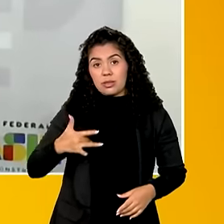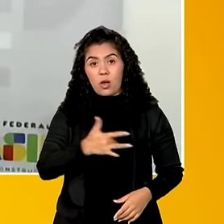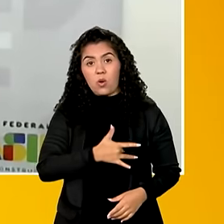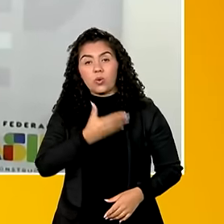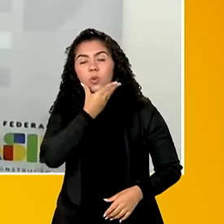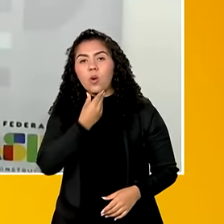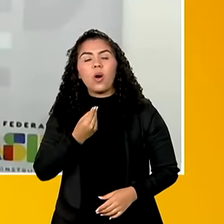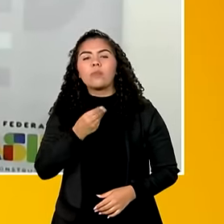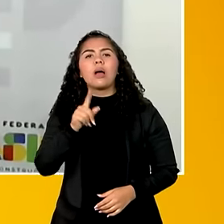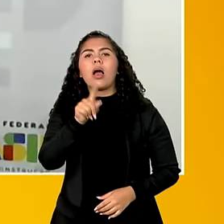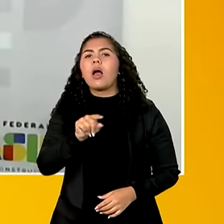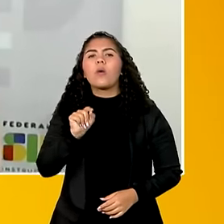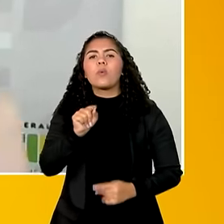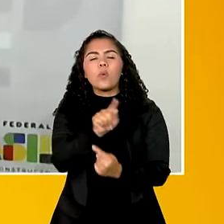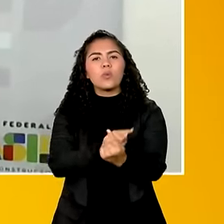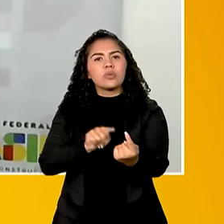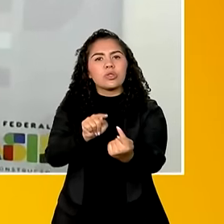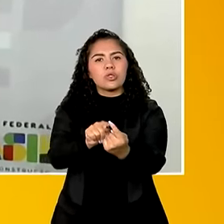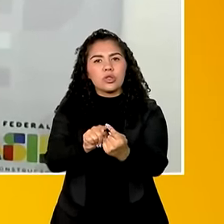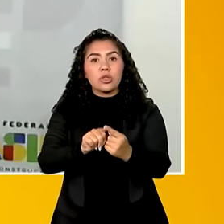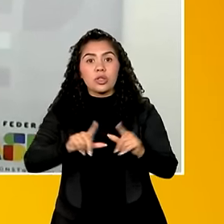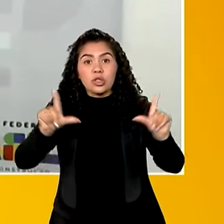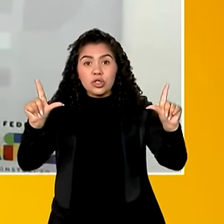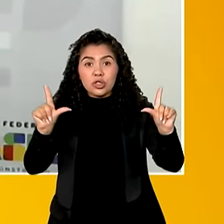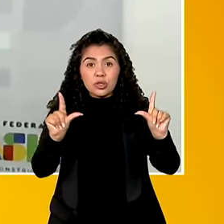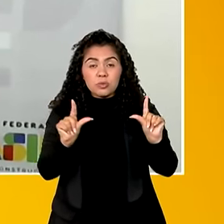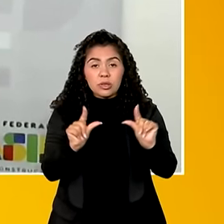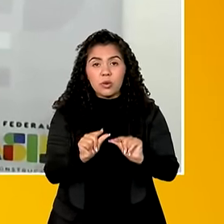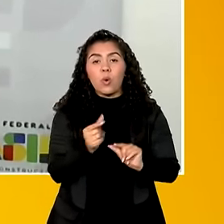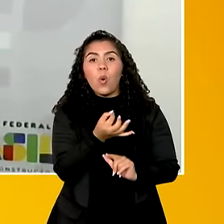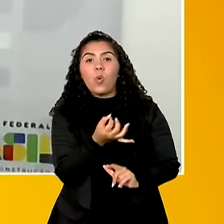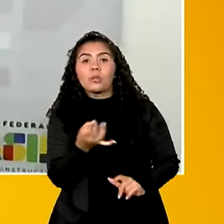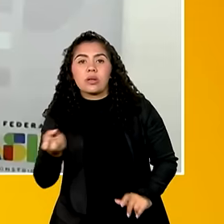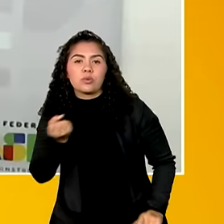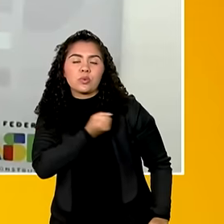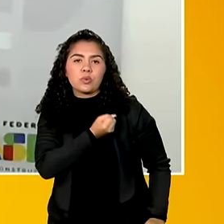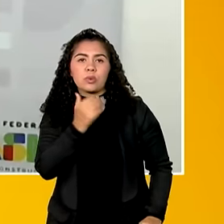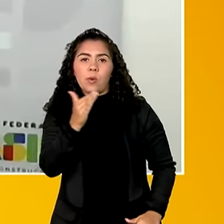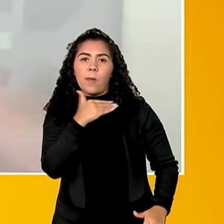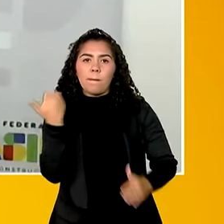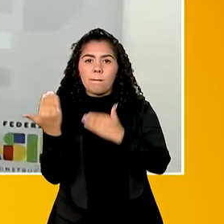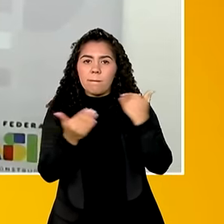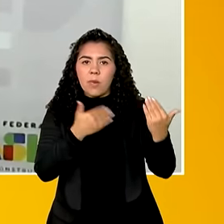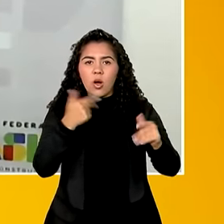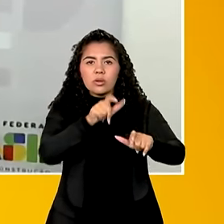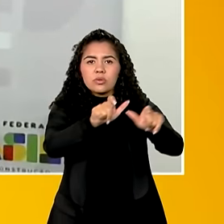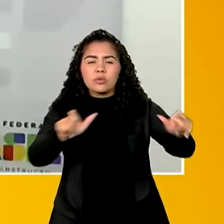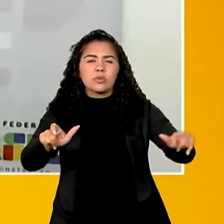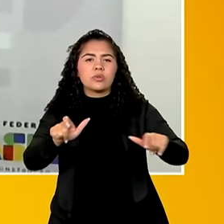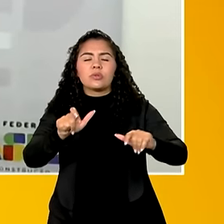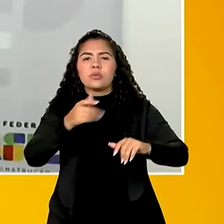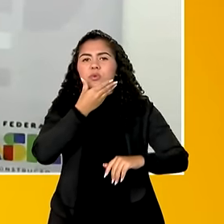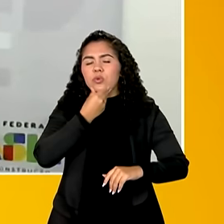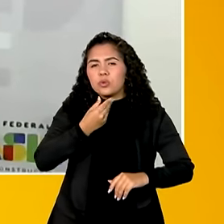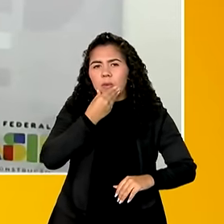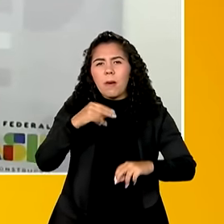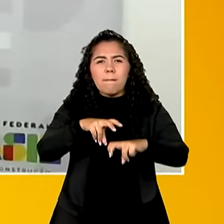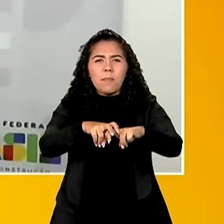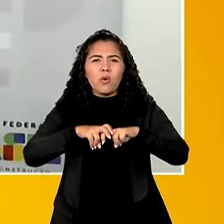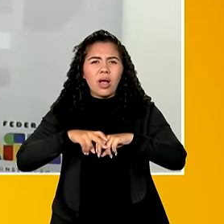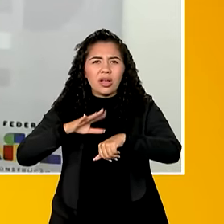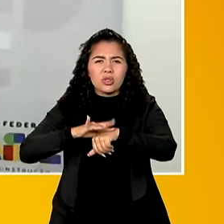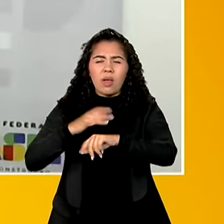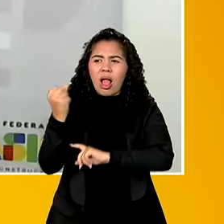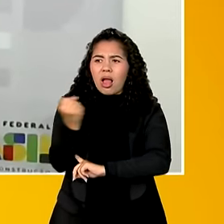visa reduzir a maior mortalidade dos homens por uma série de agravos. Por exemplo, os